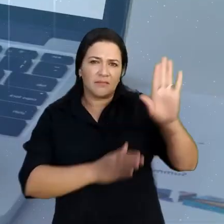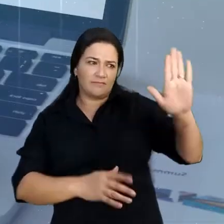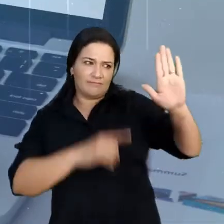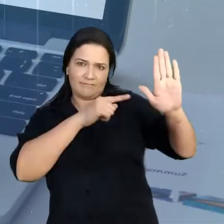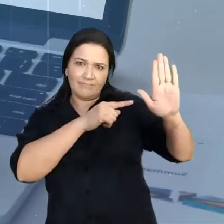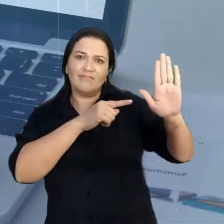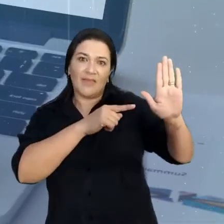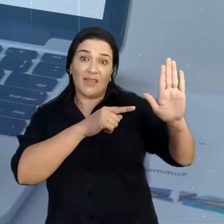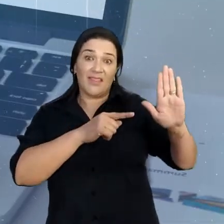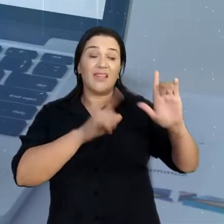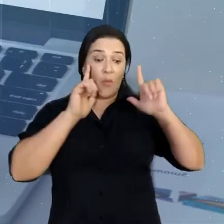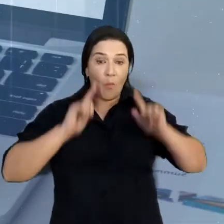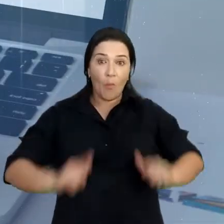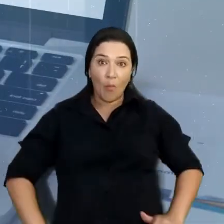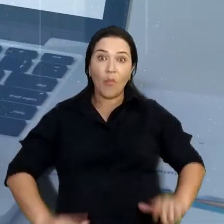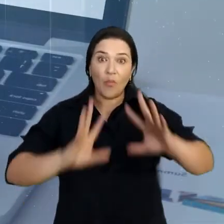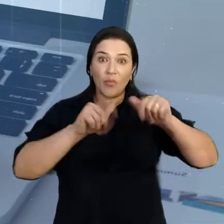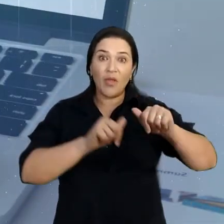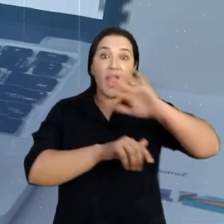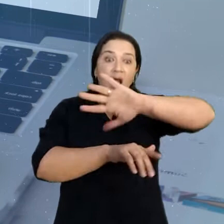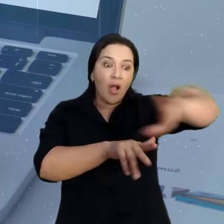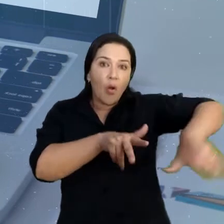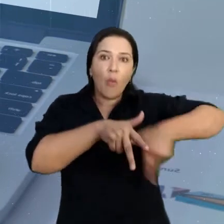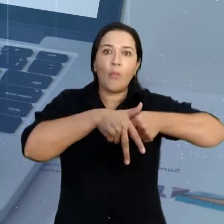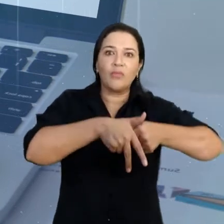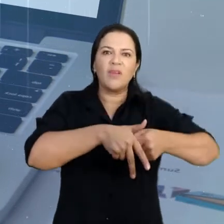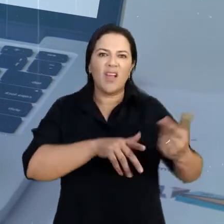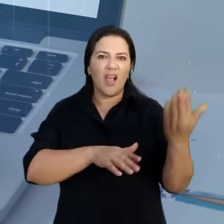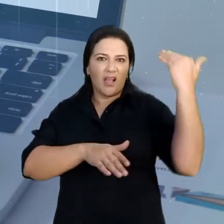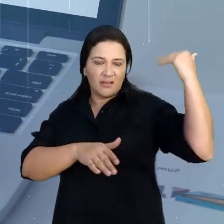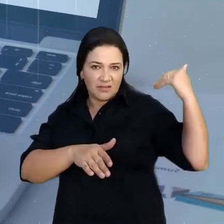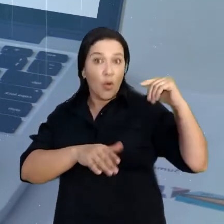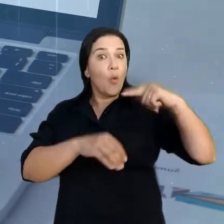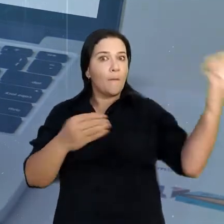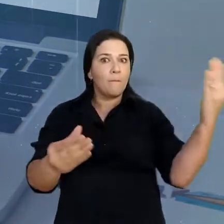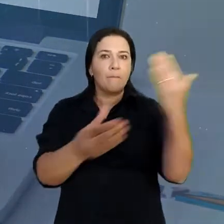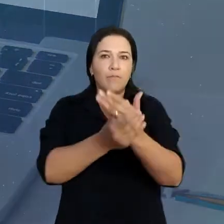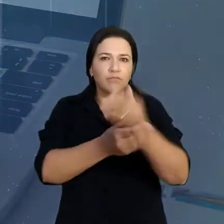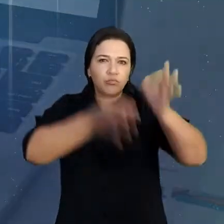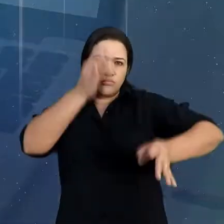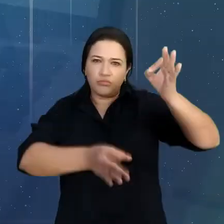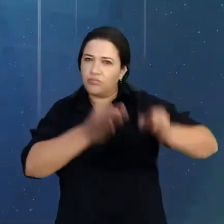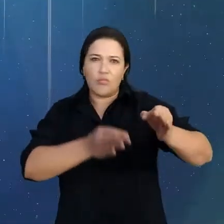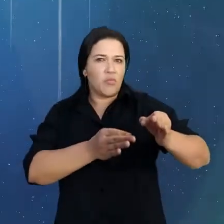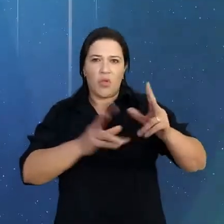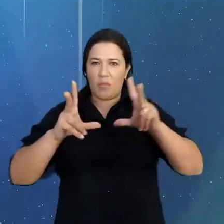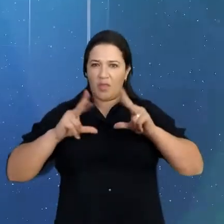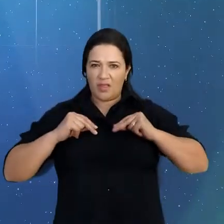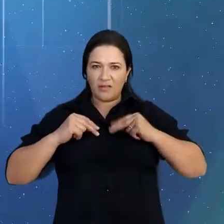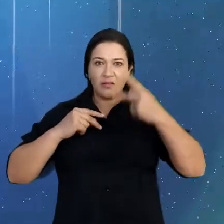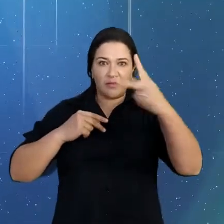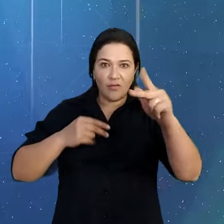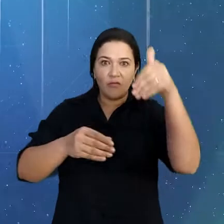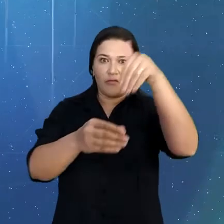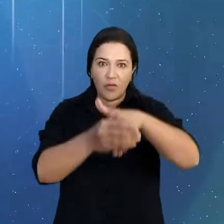limpa. Se ele já esteve envolvido com corrupção ou foi condenado pela justiça, não merece seu